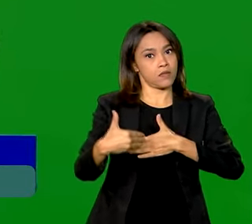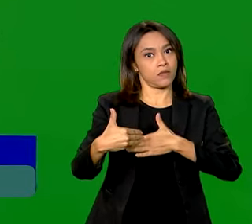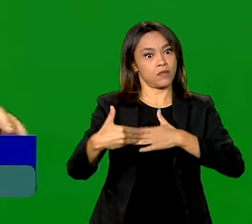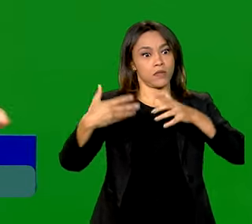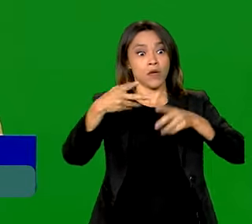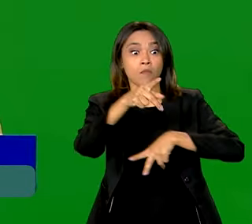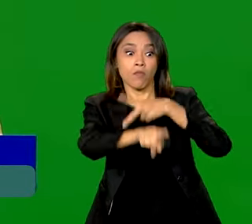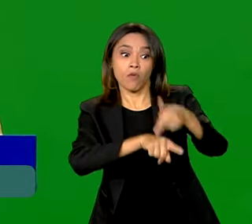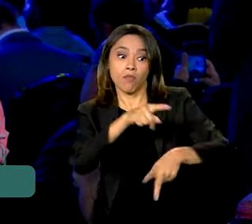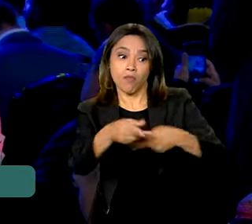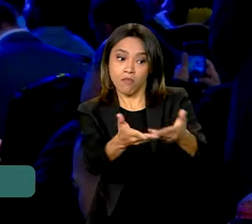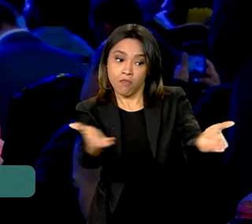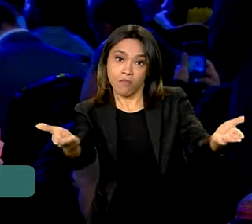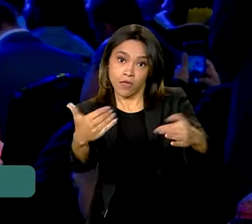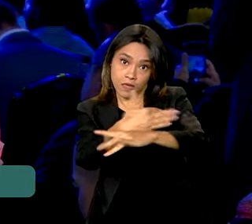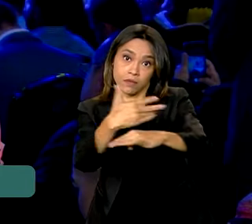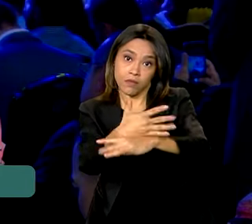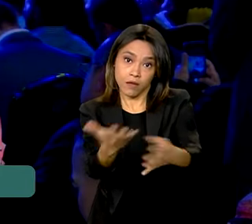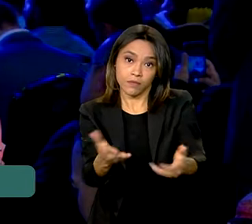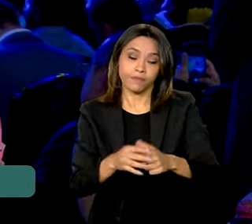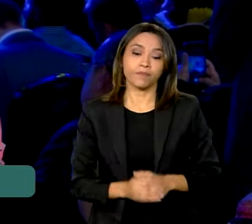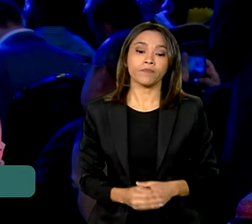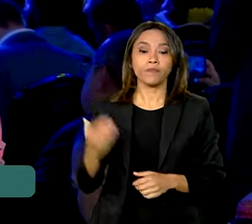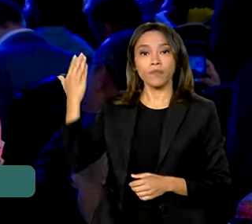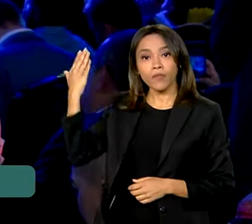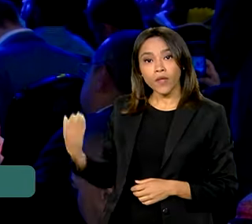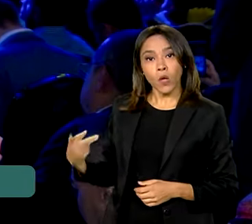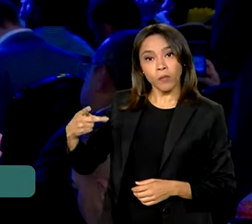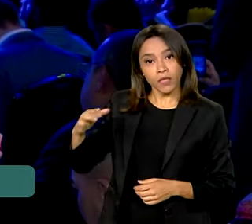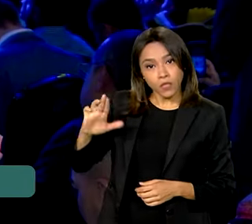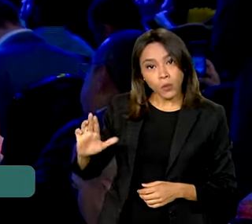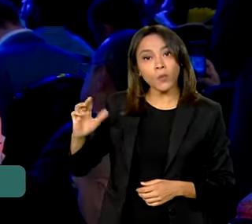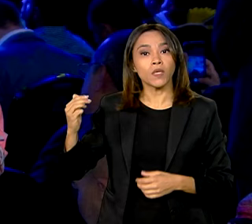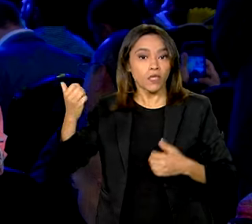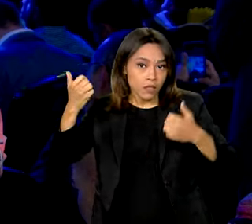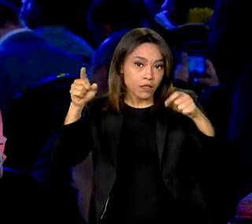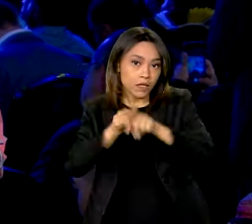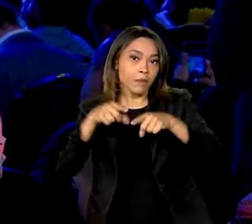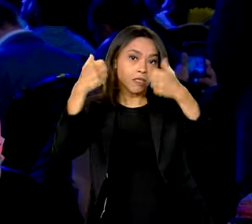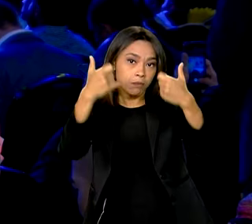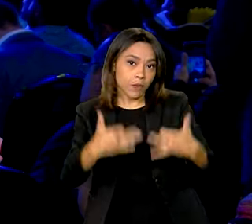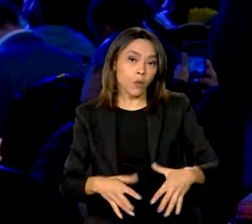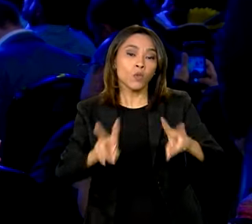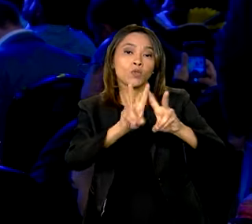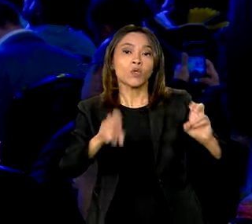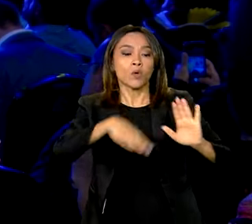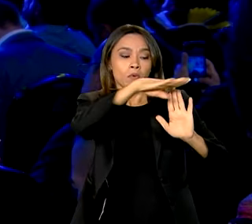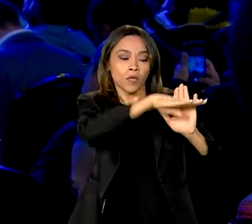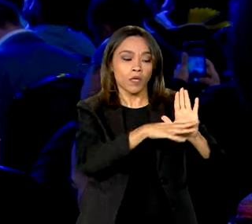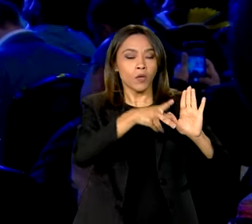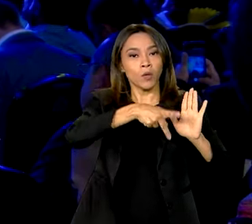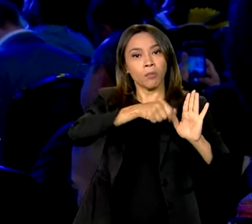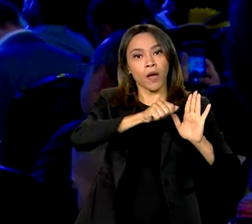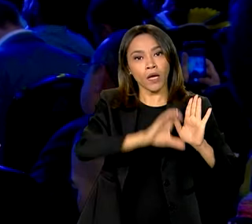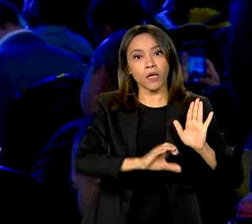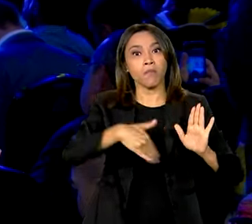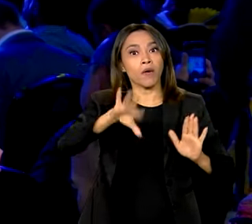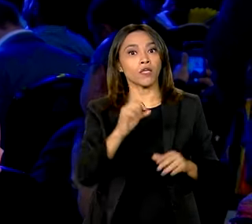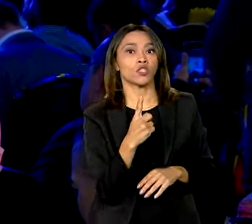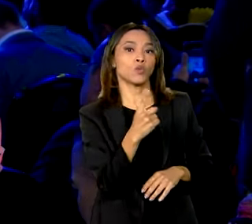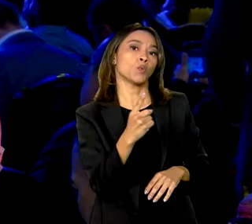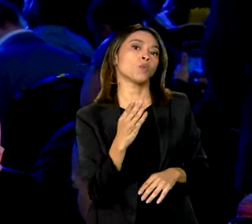ponta na cidade. O presidente Lula também destacou o PAC Seleções, que vai destinar mais de R 1 bilhão e 700